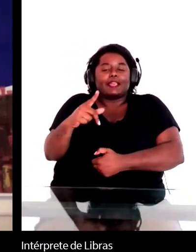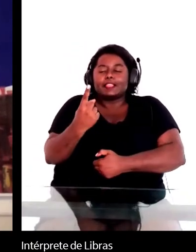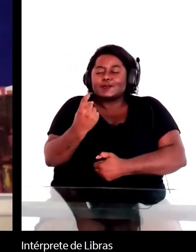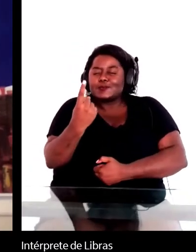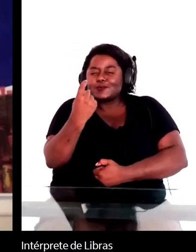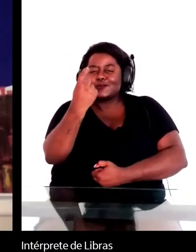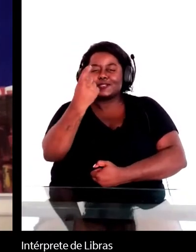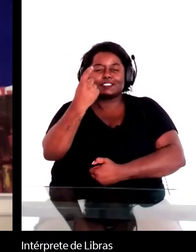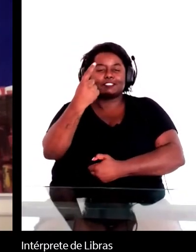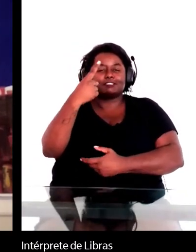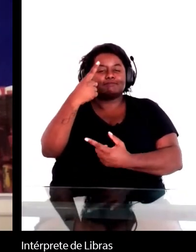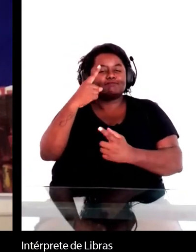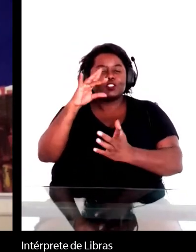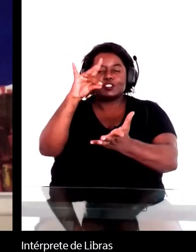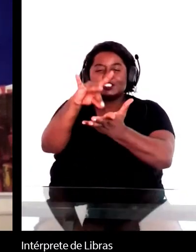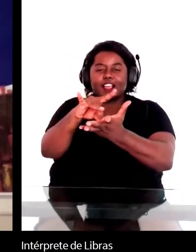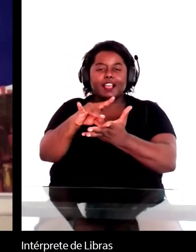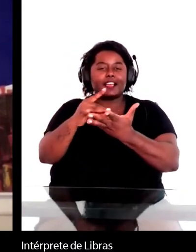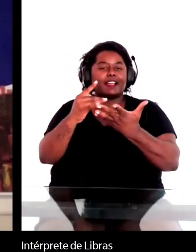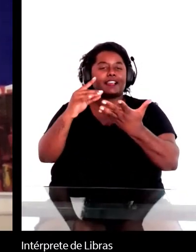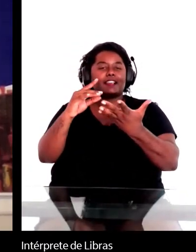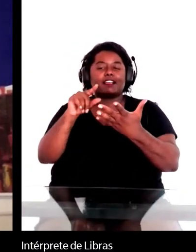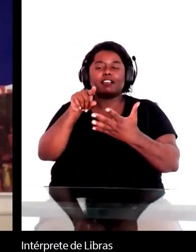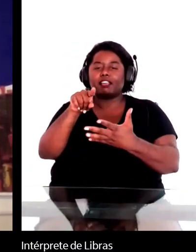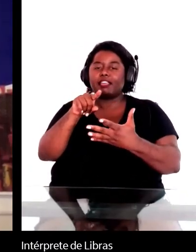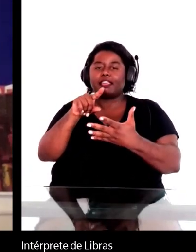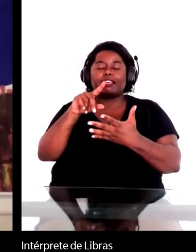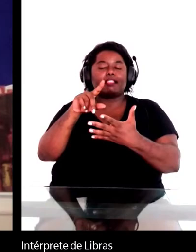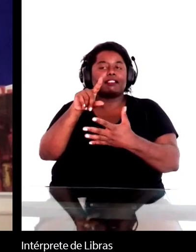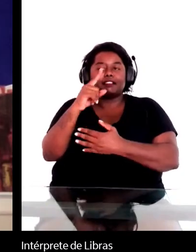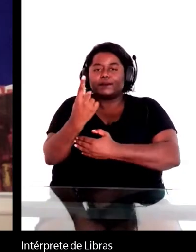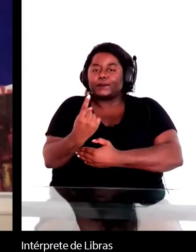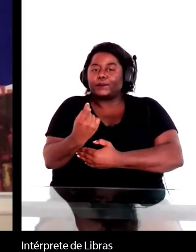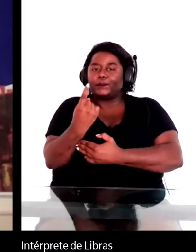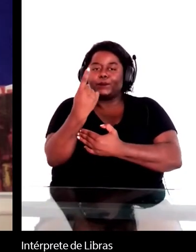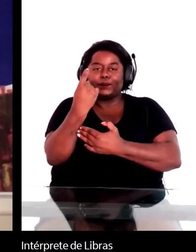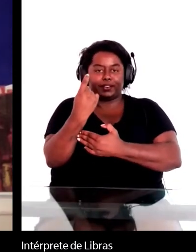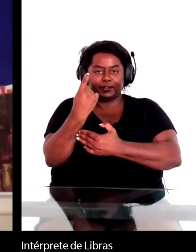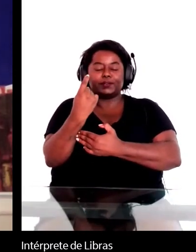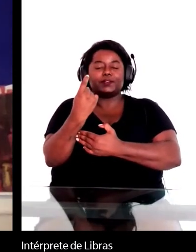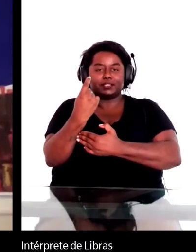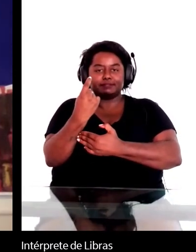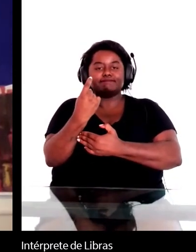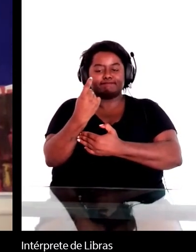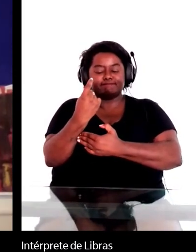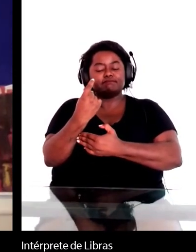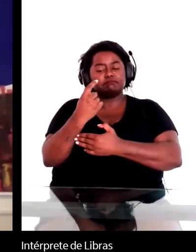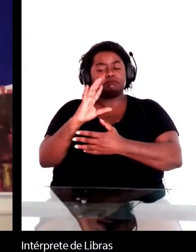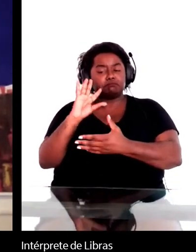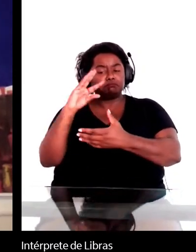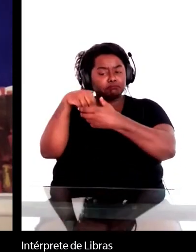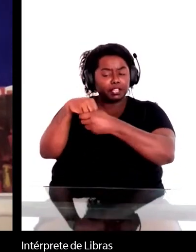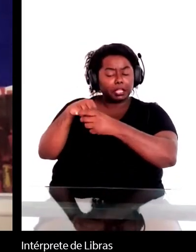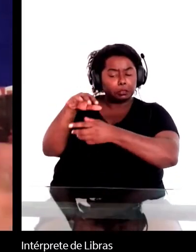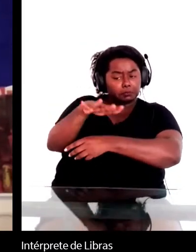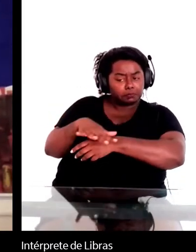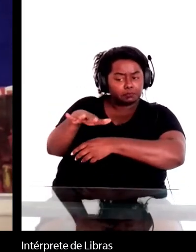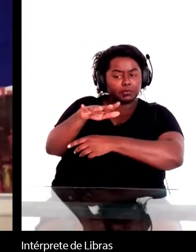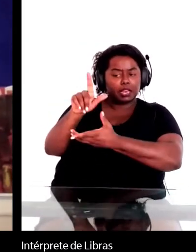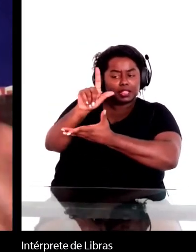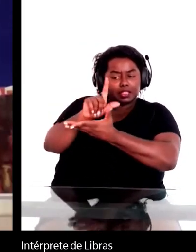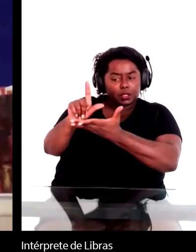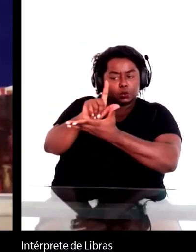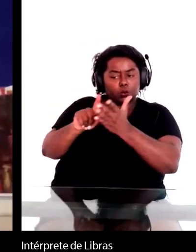Machado realmente é um caso único, seja na esfera das literaturas das